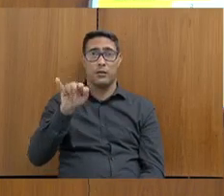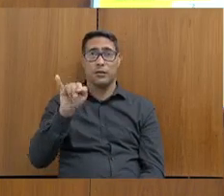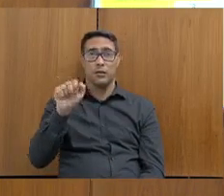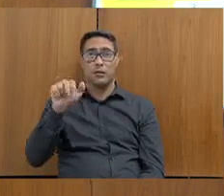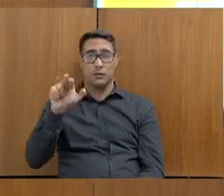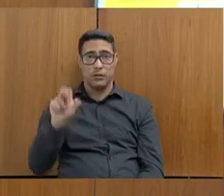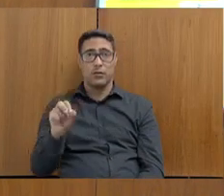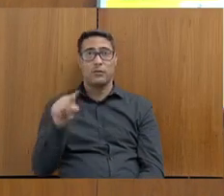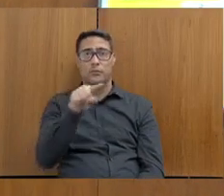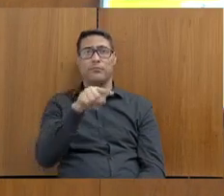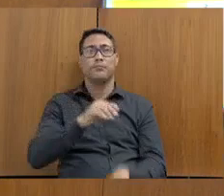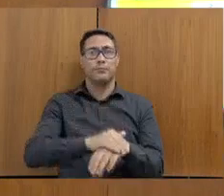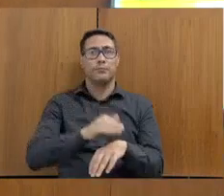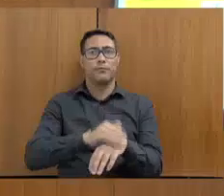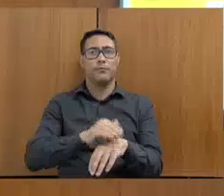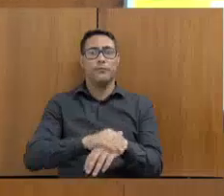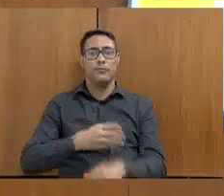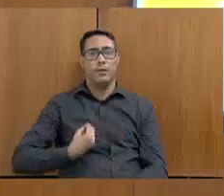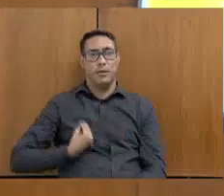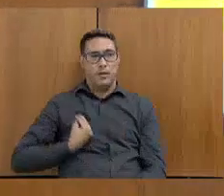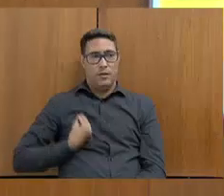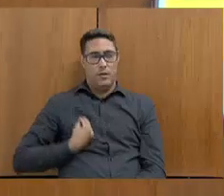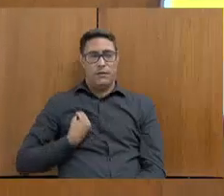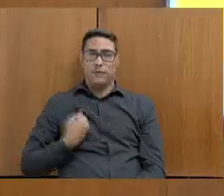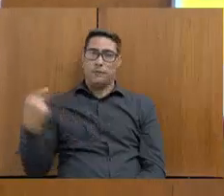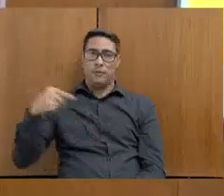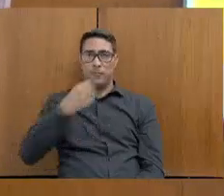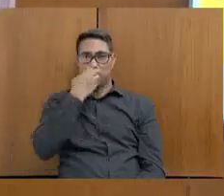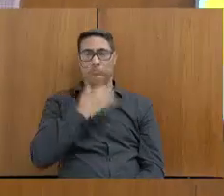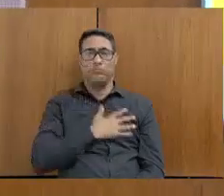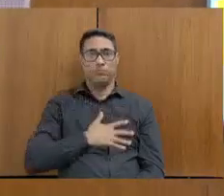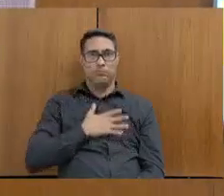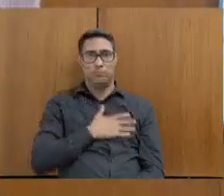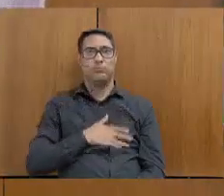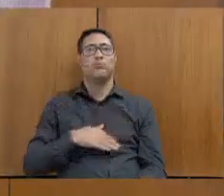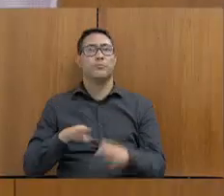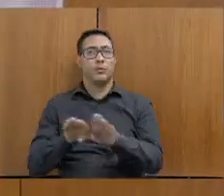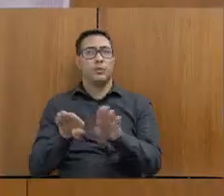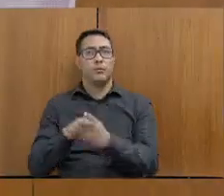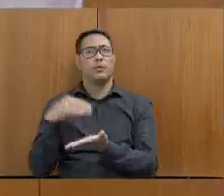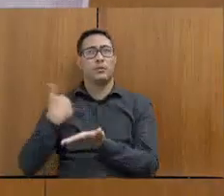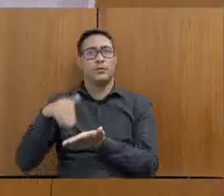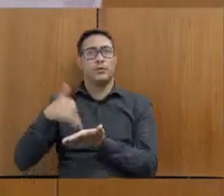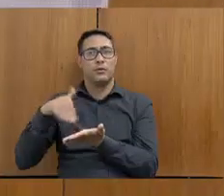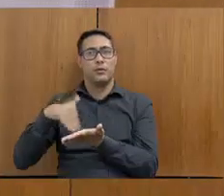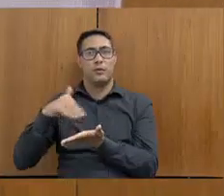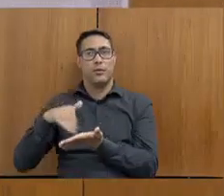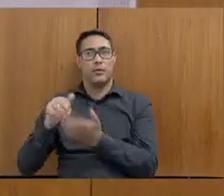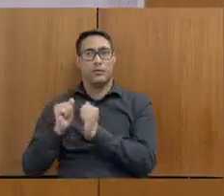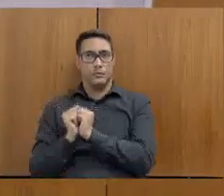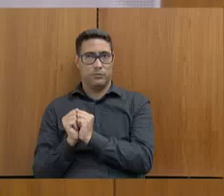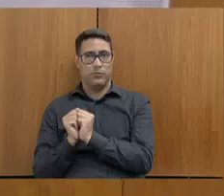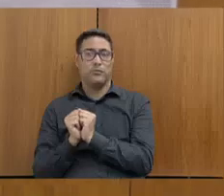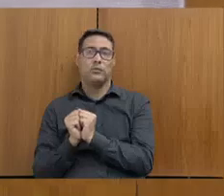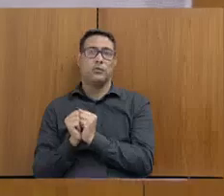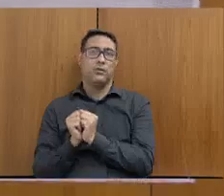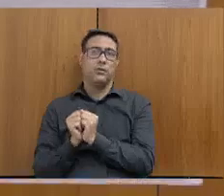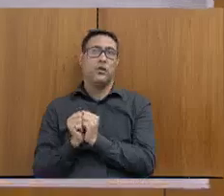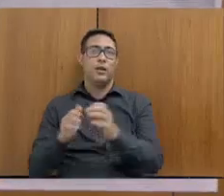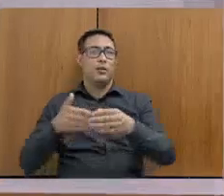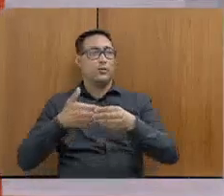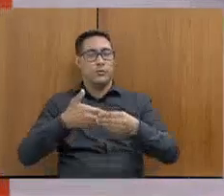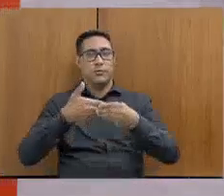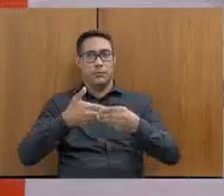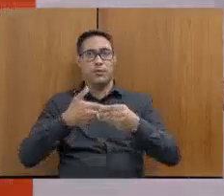Sempre uma satisfação estar aqui com vocês, estar também com o nosso secretário, e cumprimentar